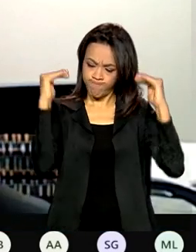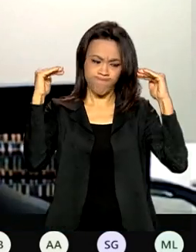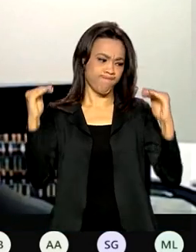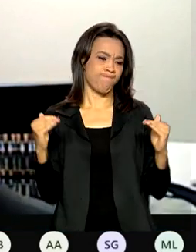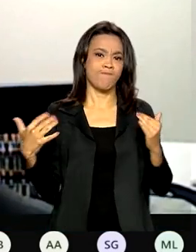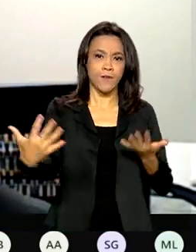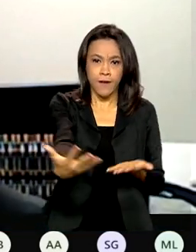trajetória.